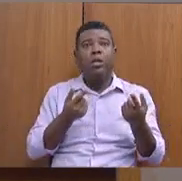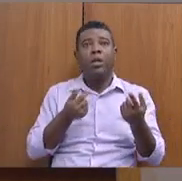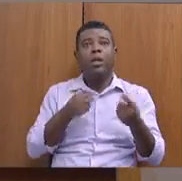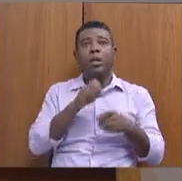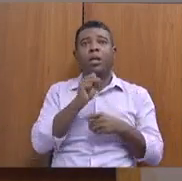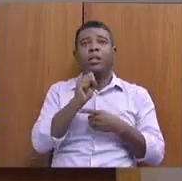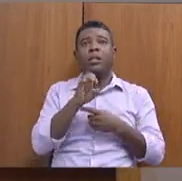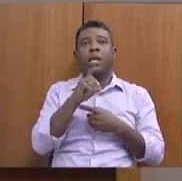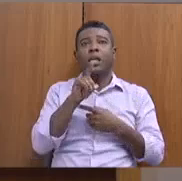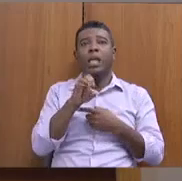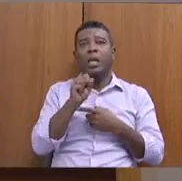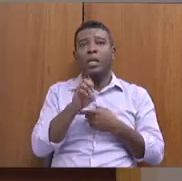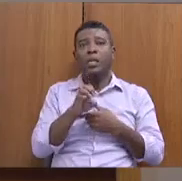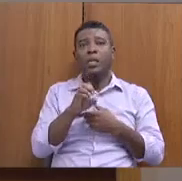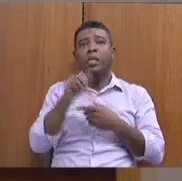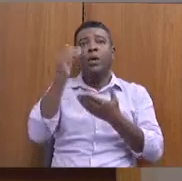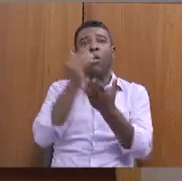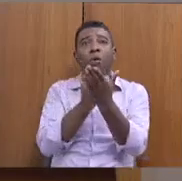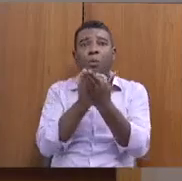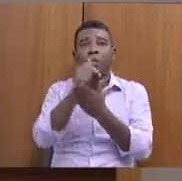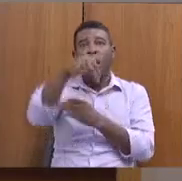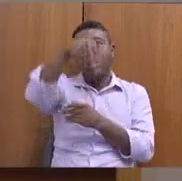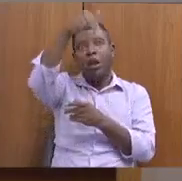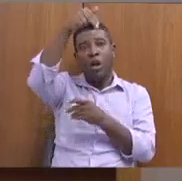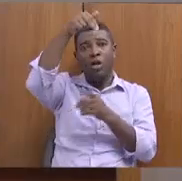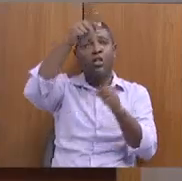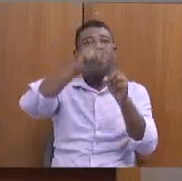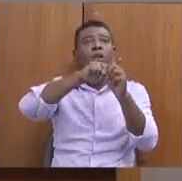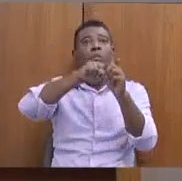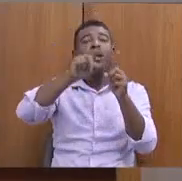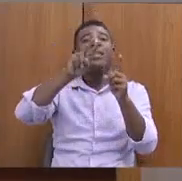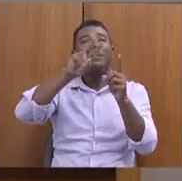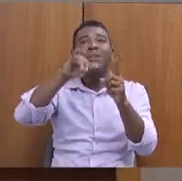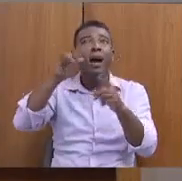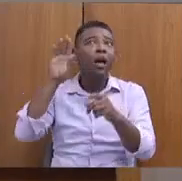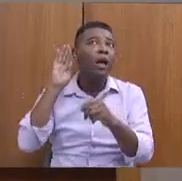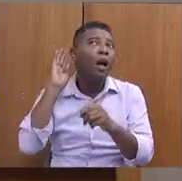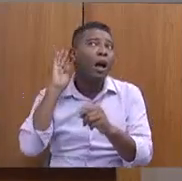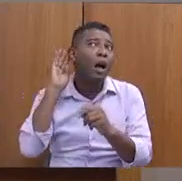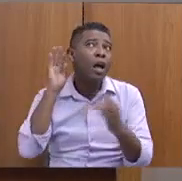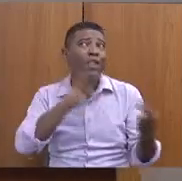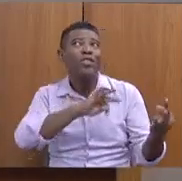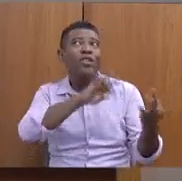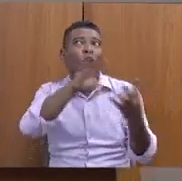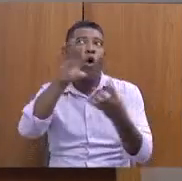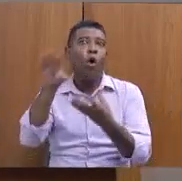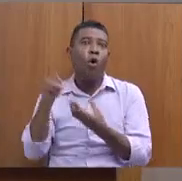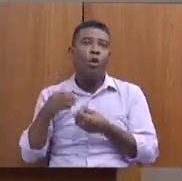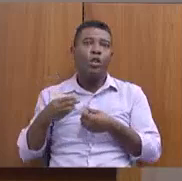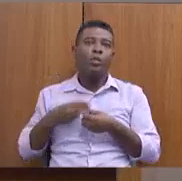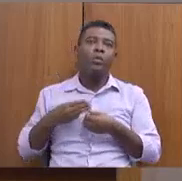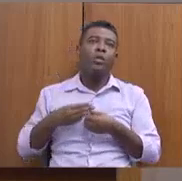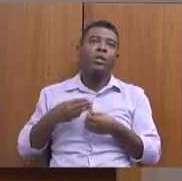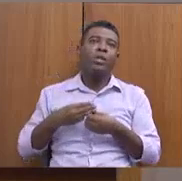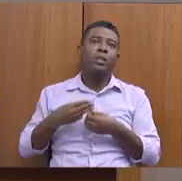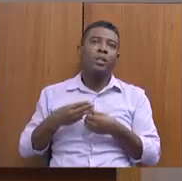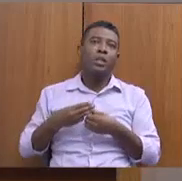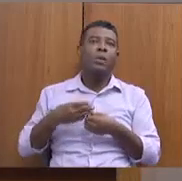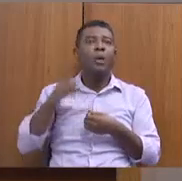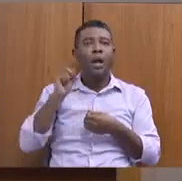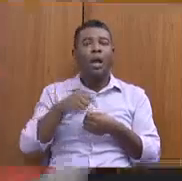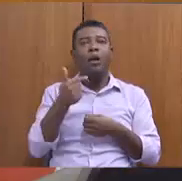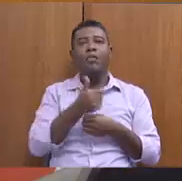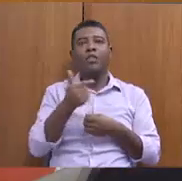gente... Eu comecei pelo Norte de Minas, mas nós vamos escutar todos os municípios mineiros através das nossas 22 regionais.